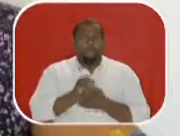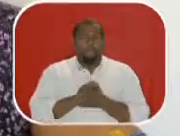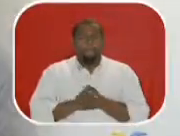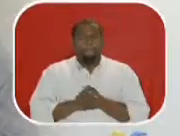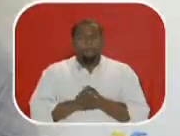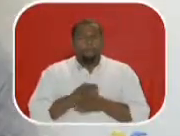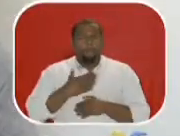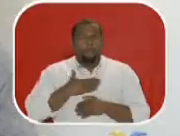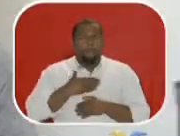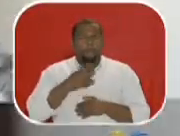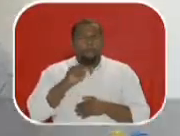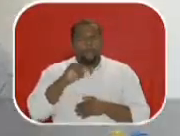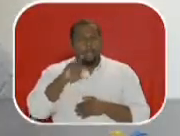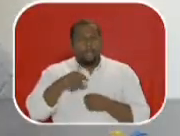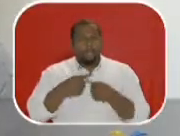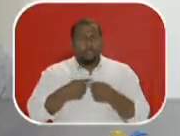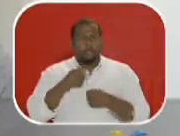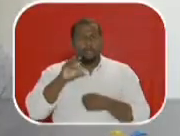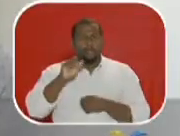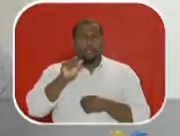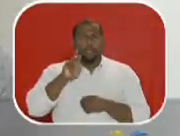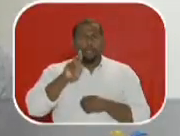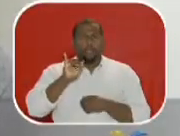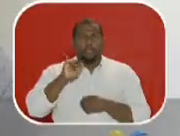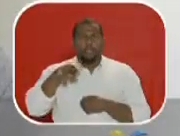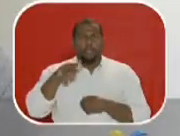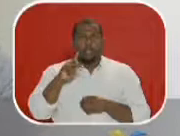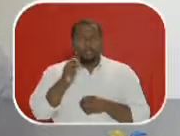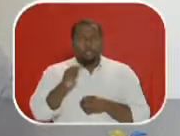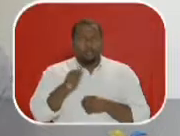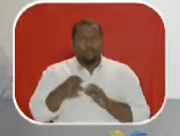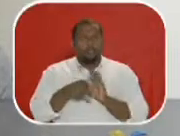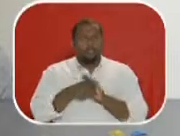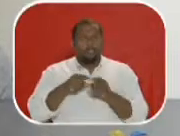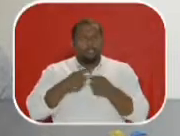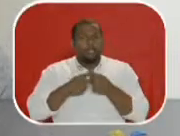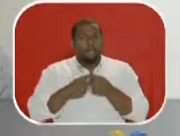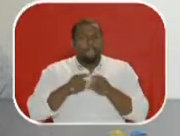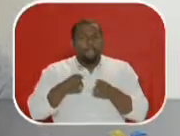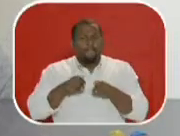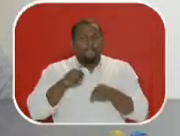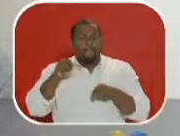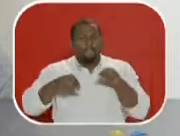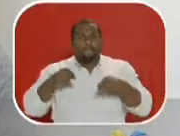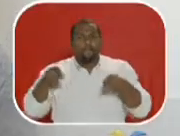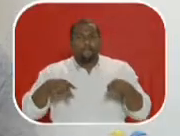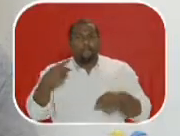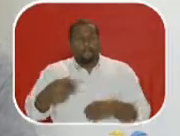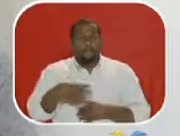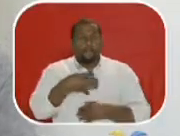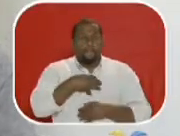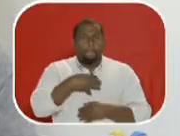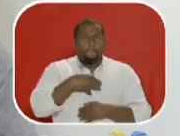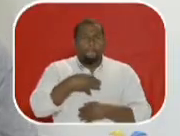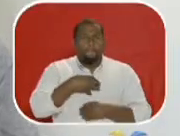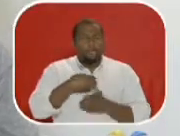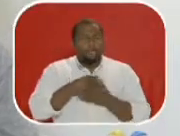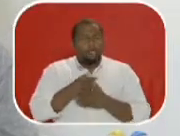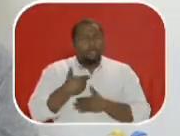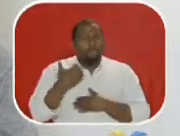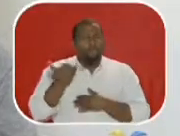dele. Meu pai é de Carinhanha, uma cidade do interior do sertão da Bahia.